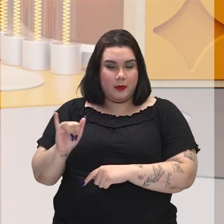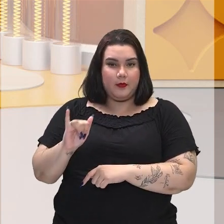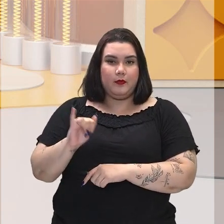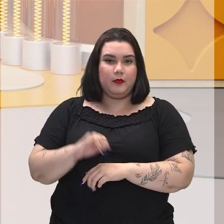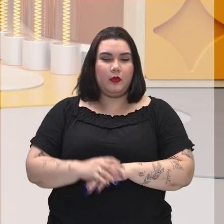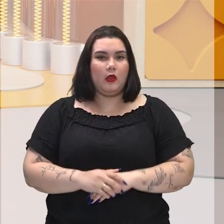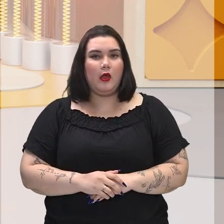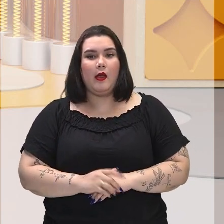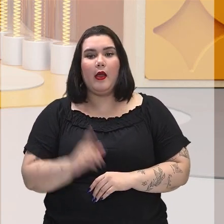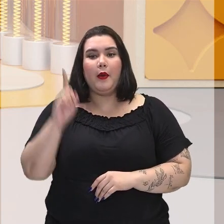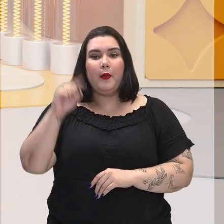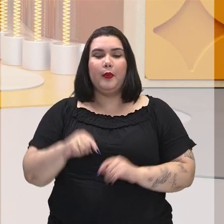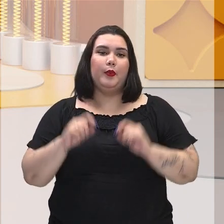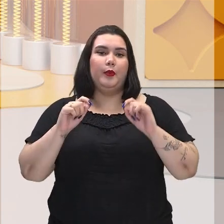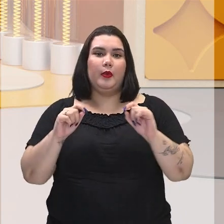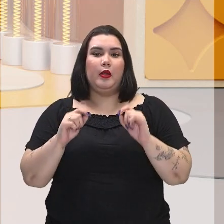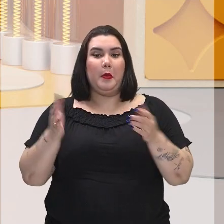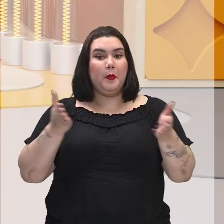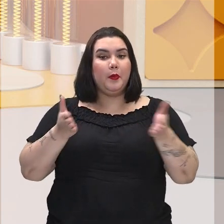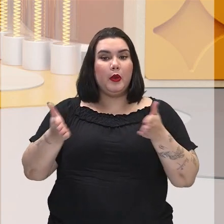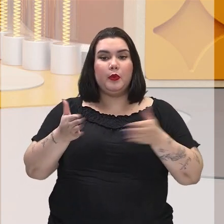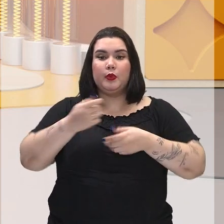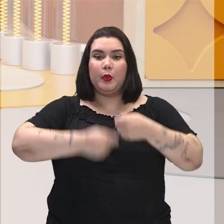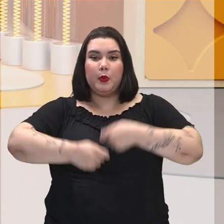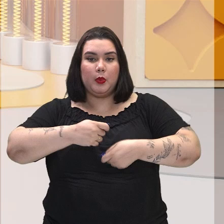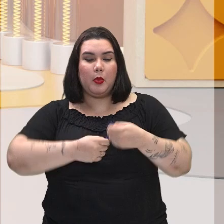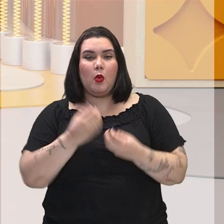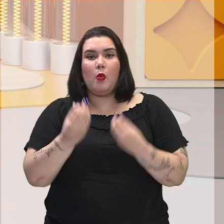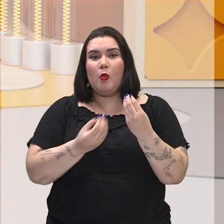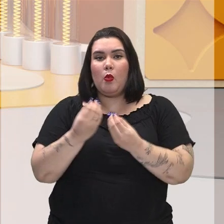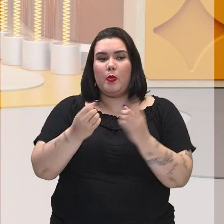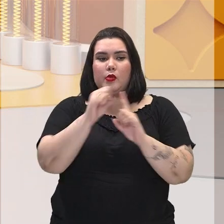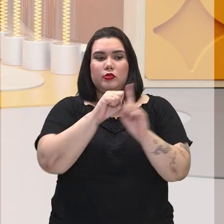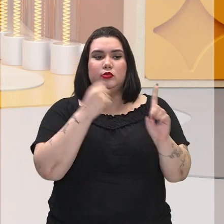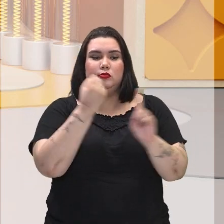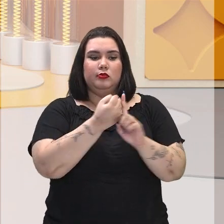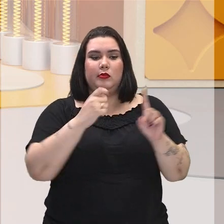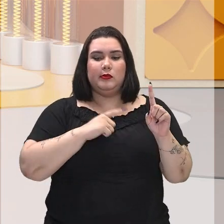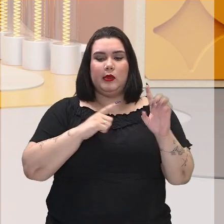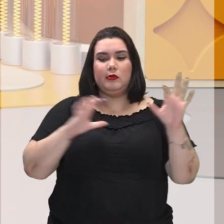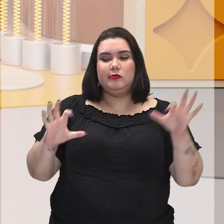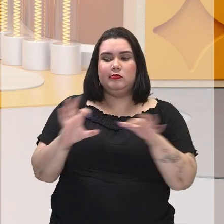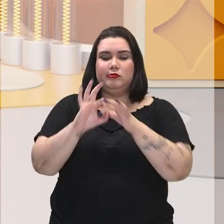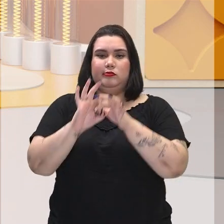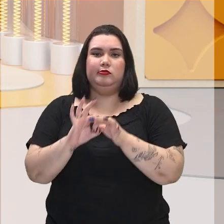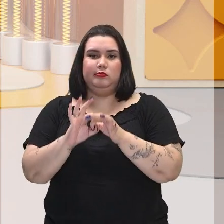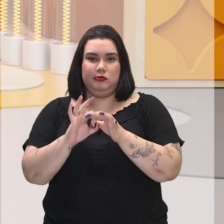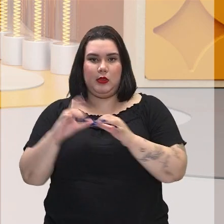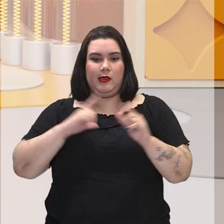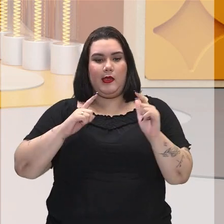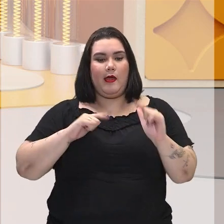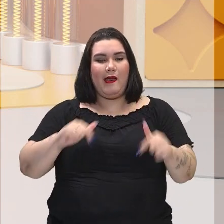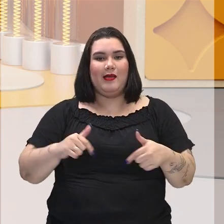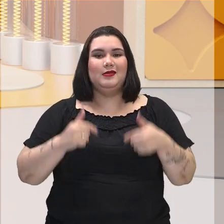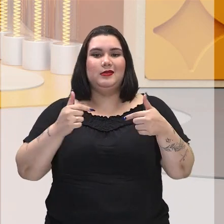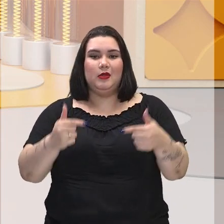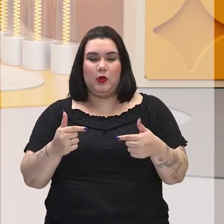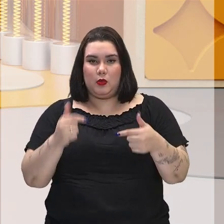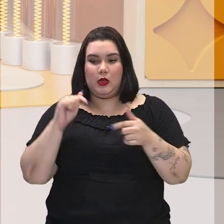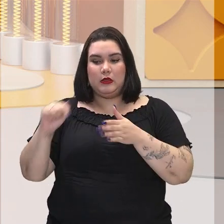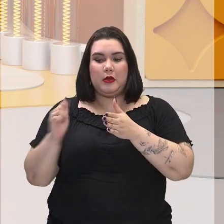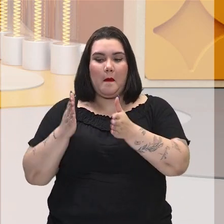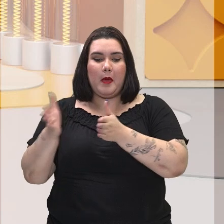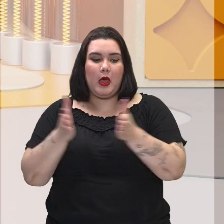justamente esses períodos de economia, de como a sociedade lidava, como ela era composta, como ela era construída em cada um desses momentos, que